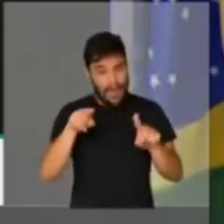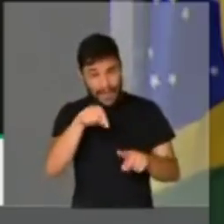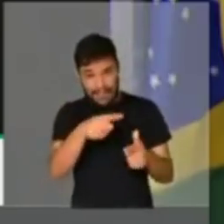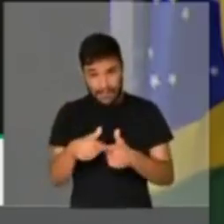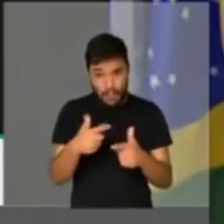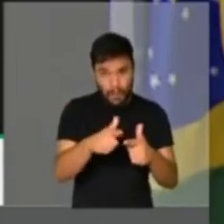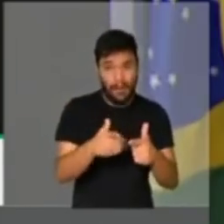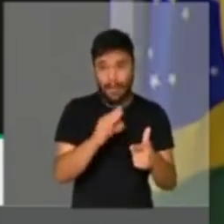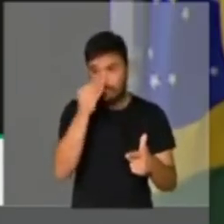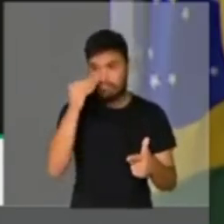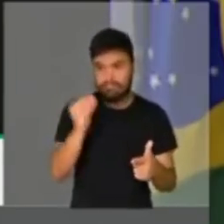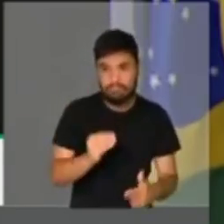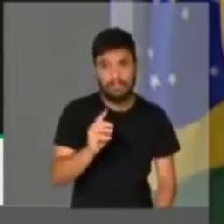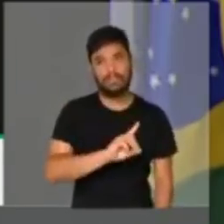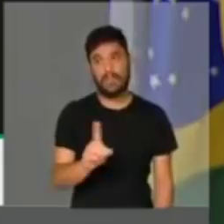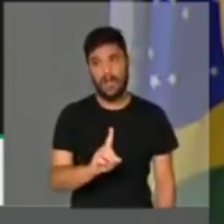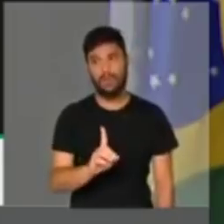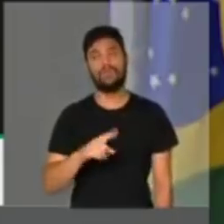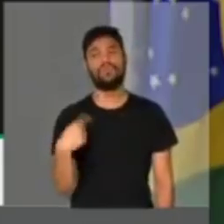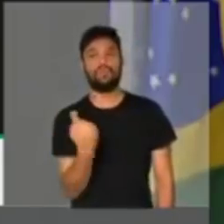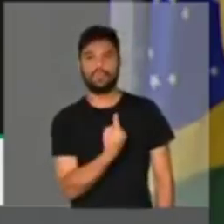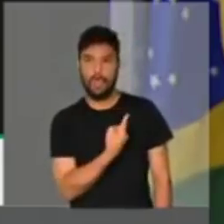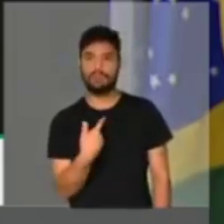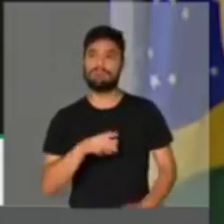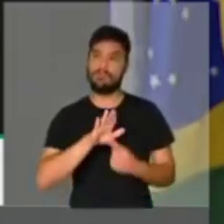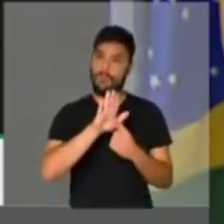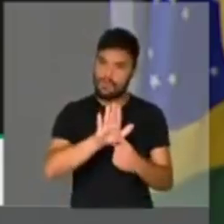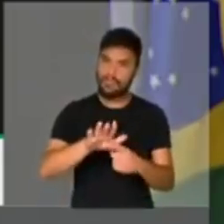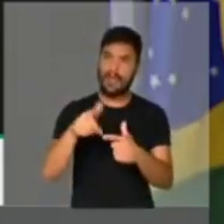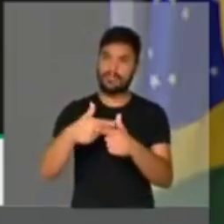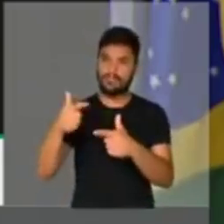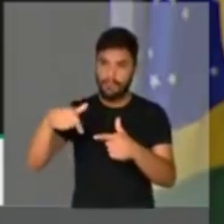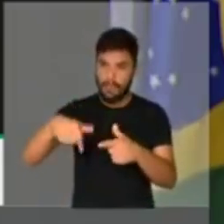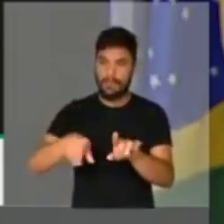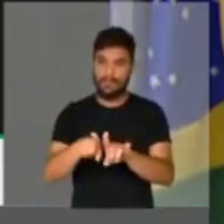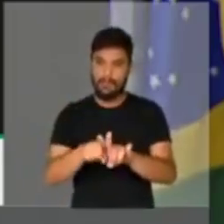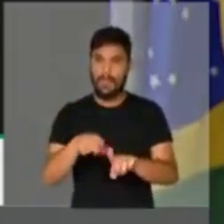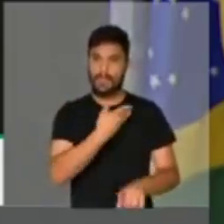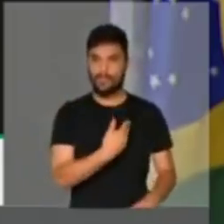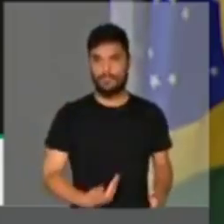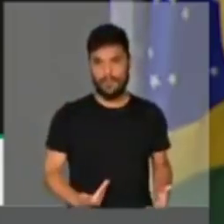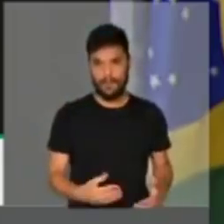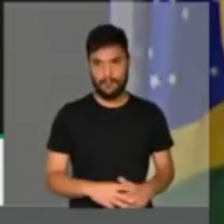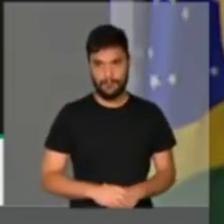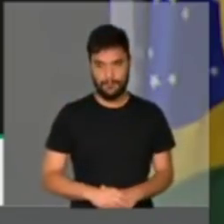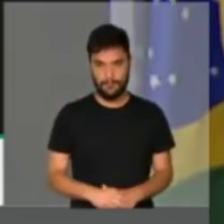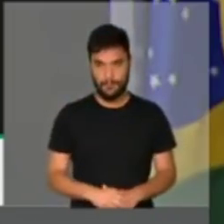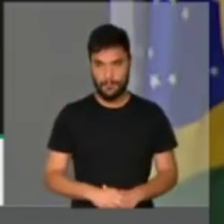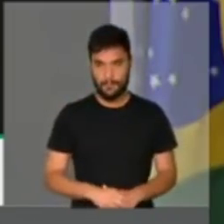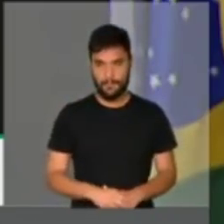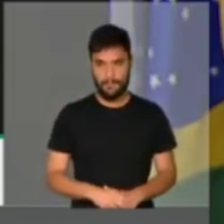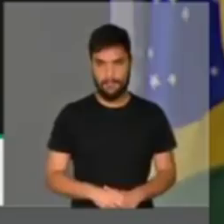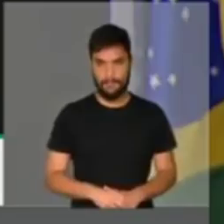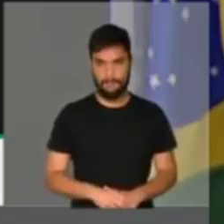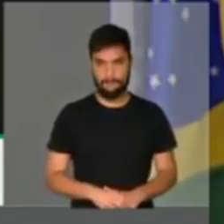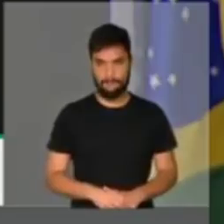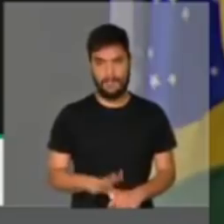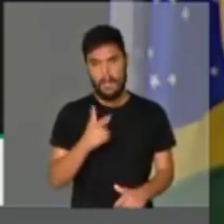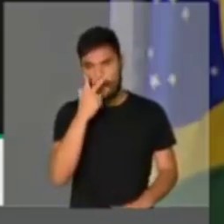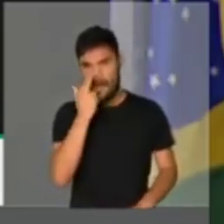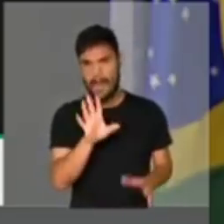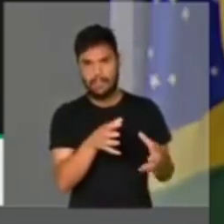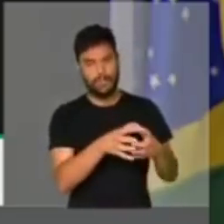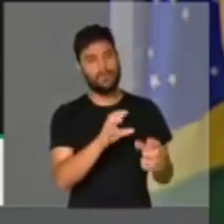podem ser desconsiderados quando nós trazemos os problemas do governo aqui para o debate público. Me parece, presidente, que a